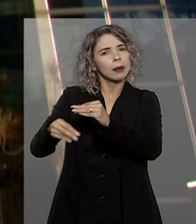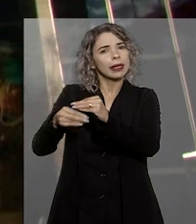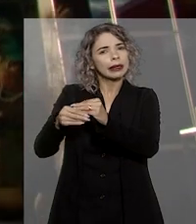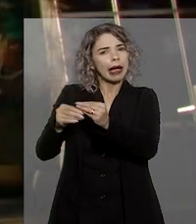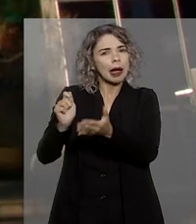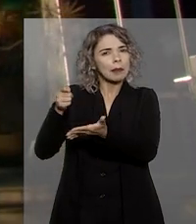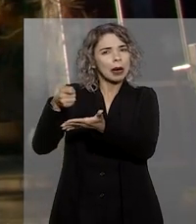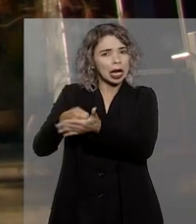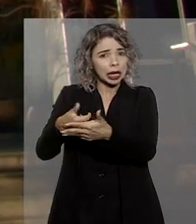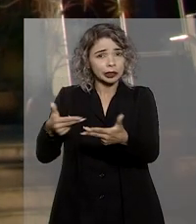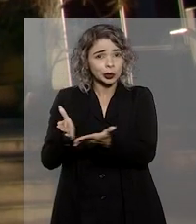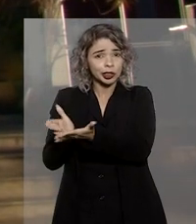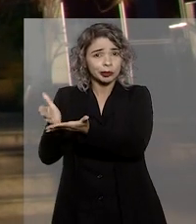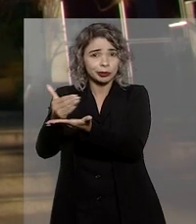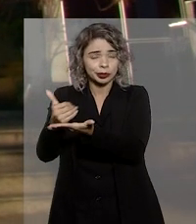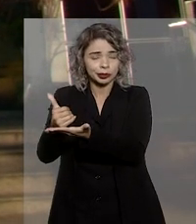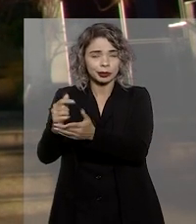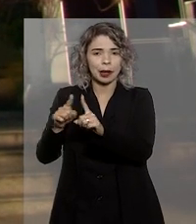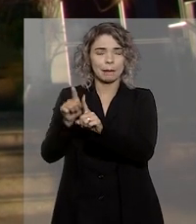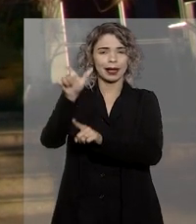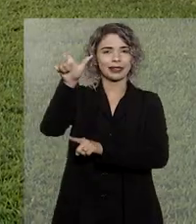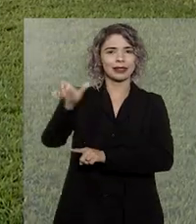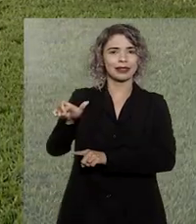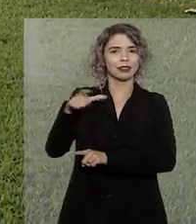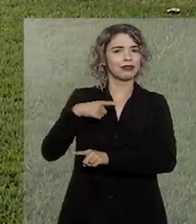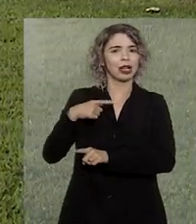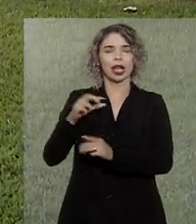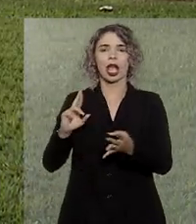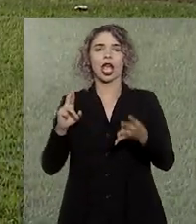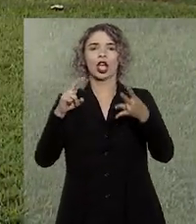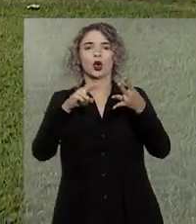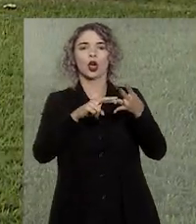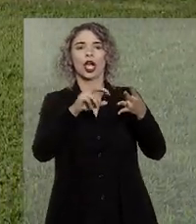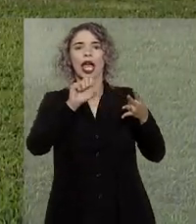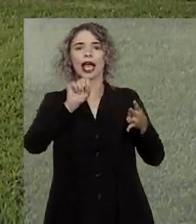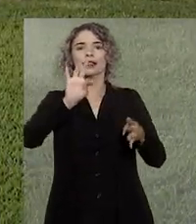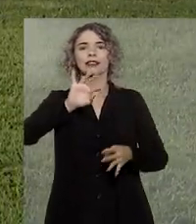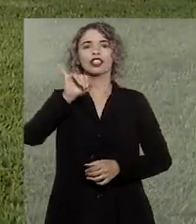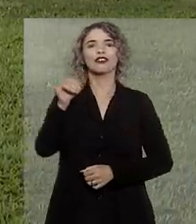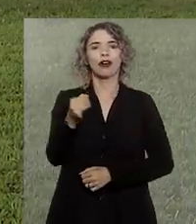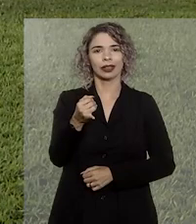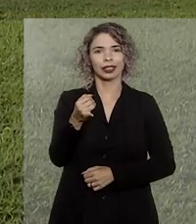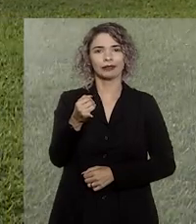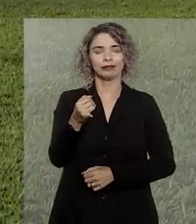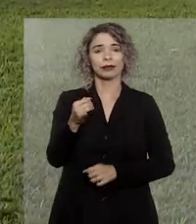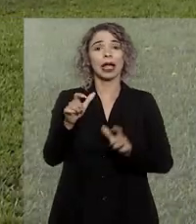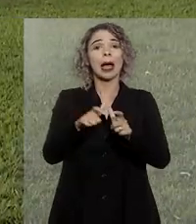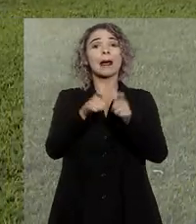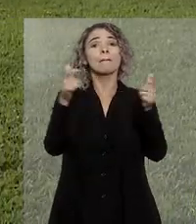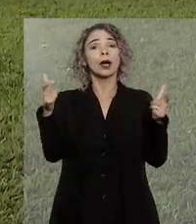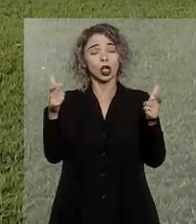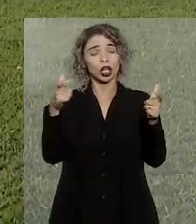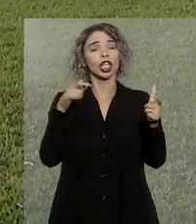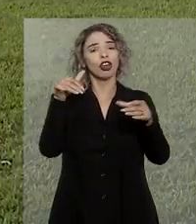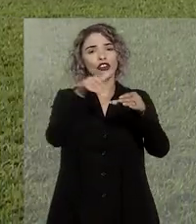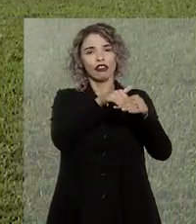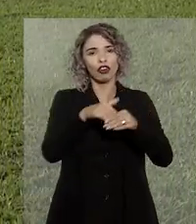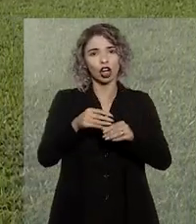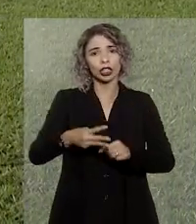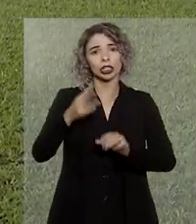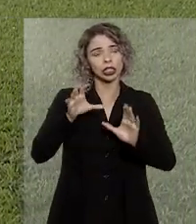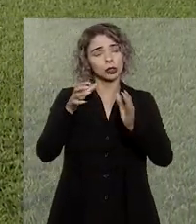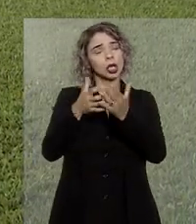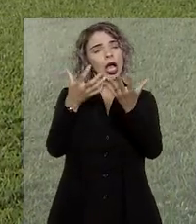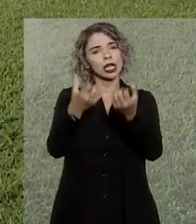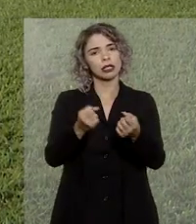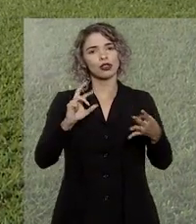completar as custas inicialmente recolhidas. O autor da ação recorreu ao Superior Tribunal de Justiça. Por maioria, a